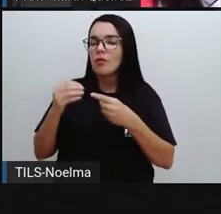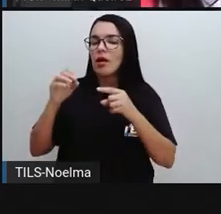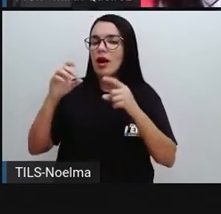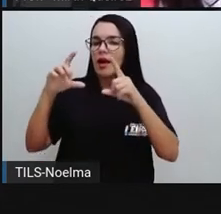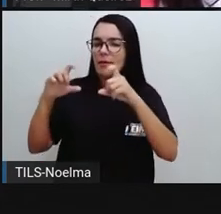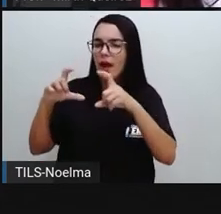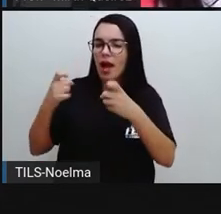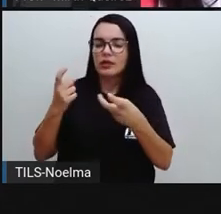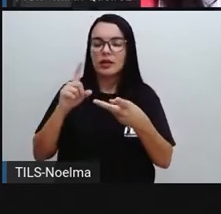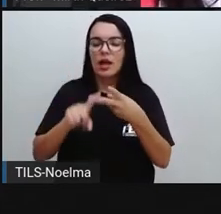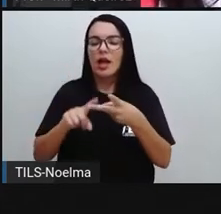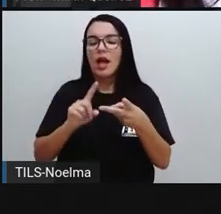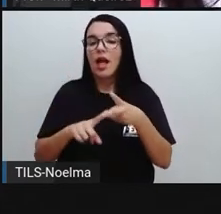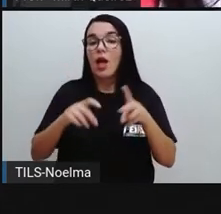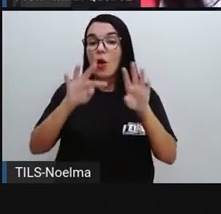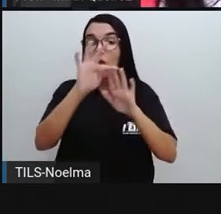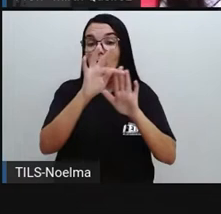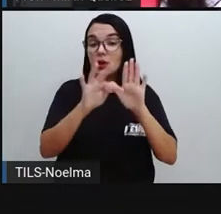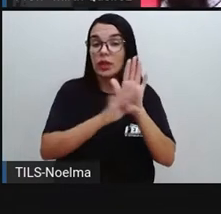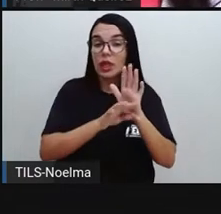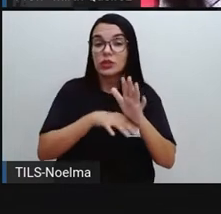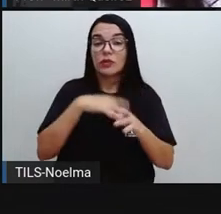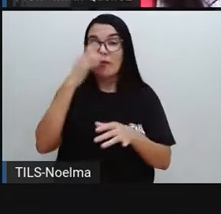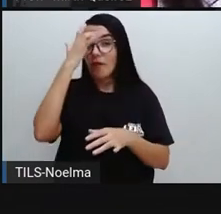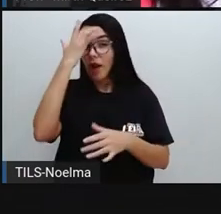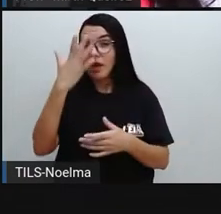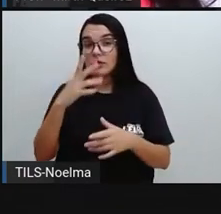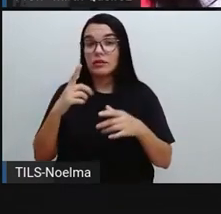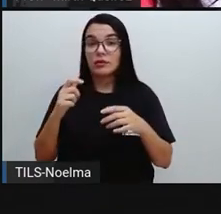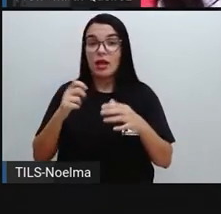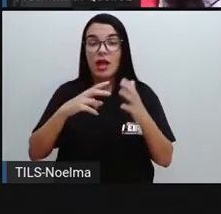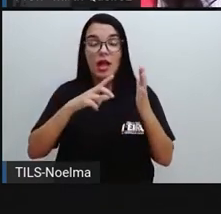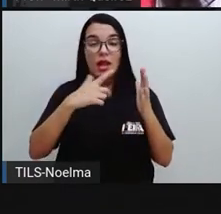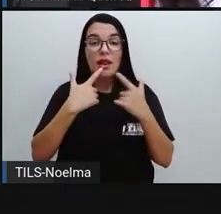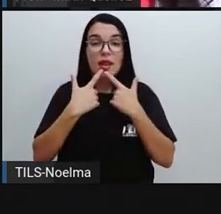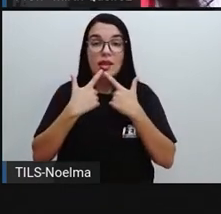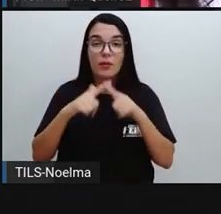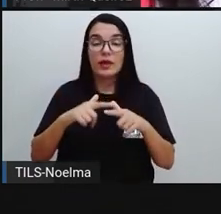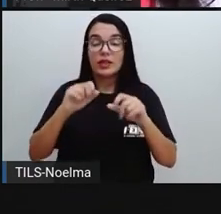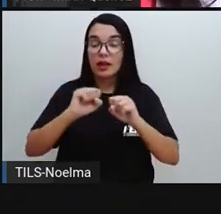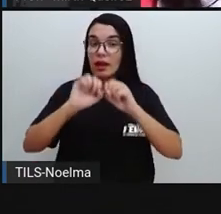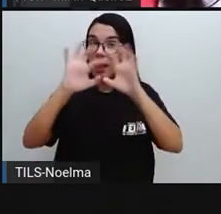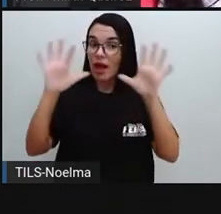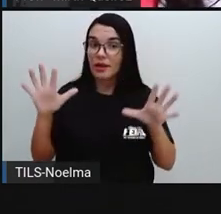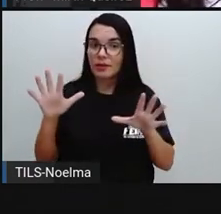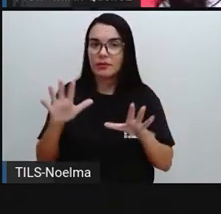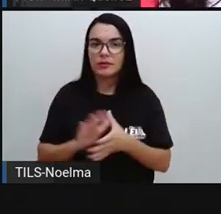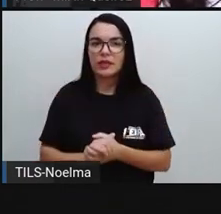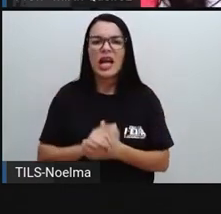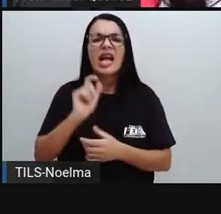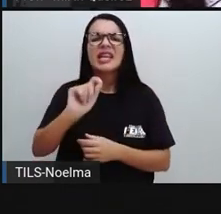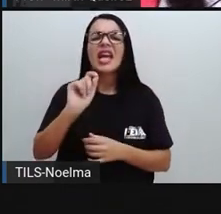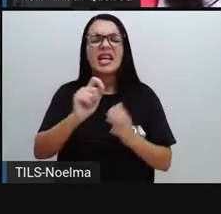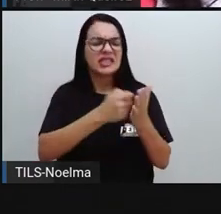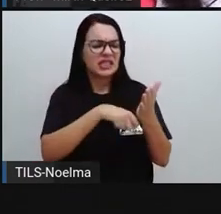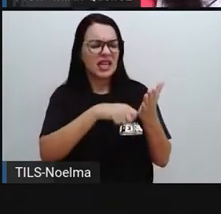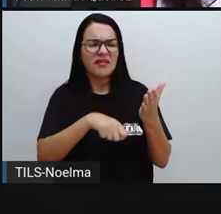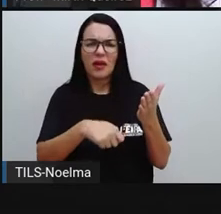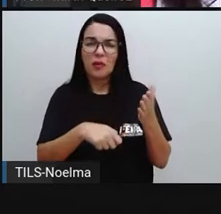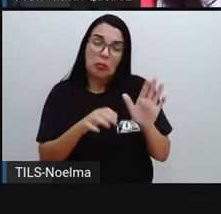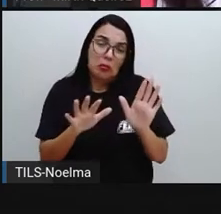aí esse tipo de texto, né? Esse tipo de texto pode ter sido escrito por um jornalista, pode ter sido escrito por um próprio cientista, né?